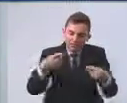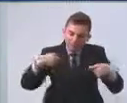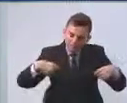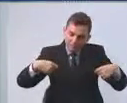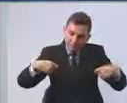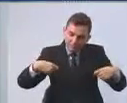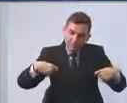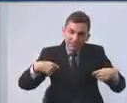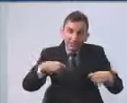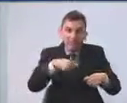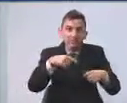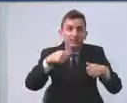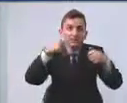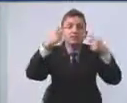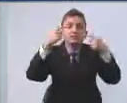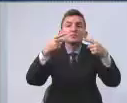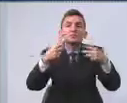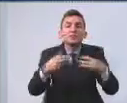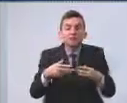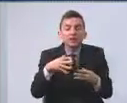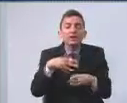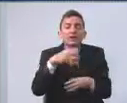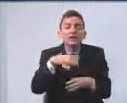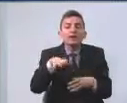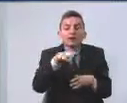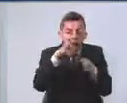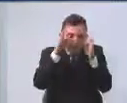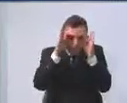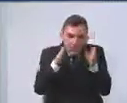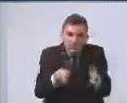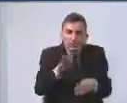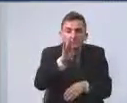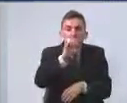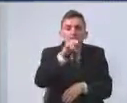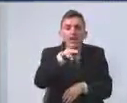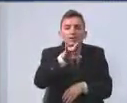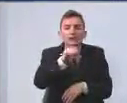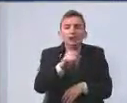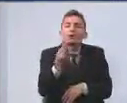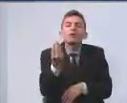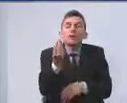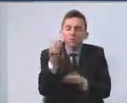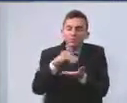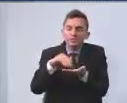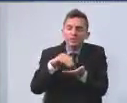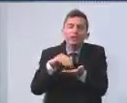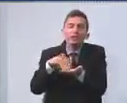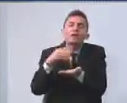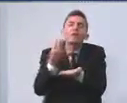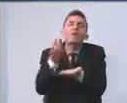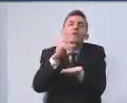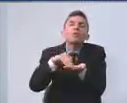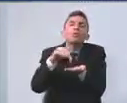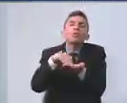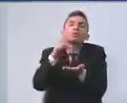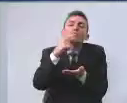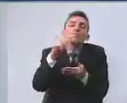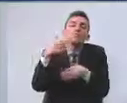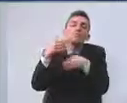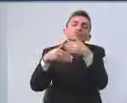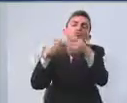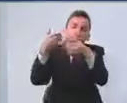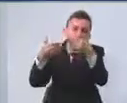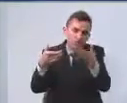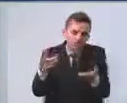uma explicação técnica de como funciona a Secretaria Municipal de Desenvolvimento e